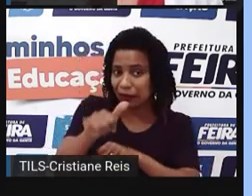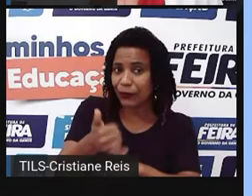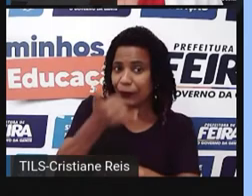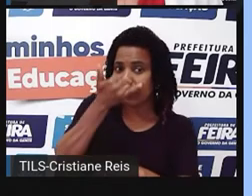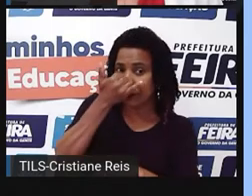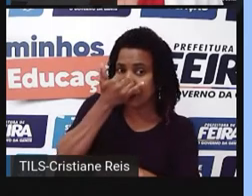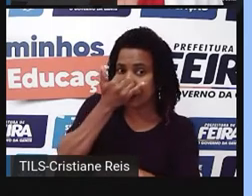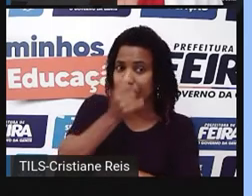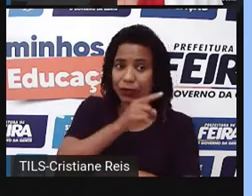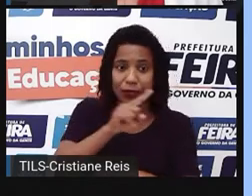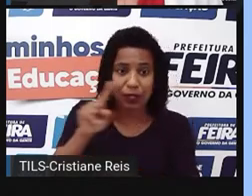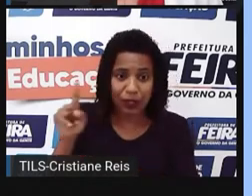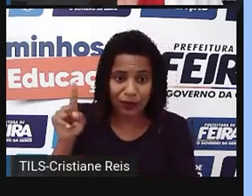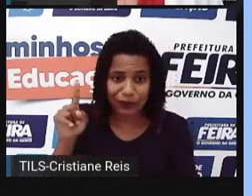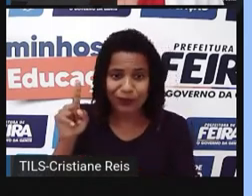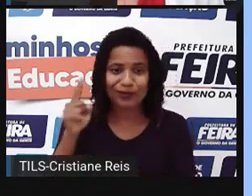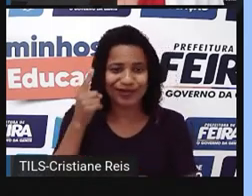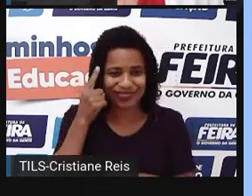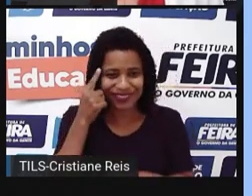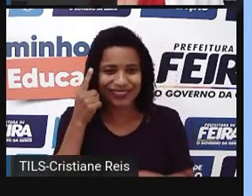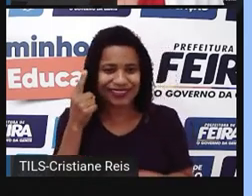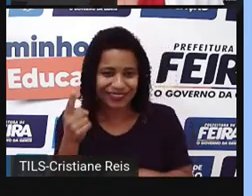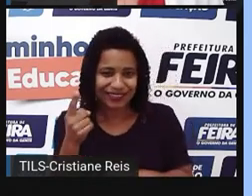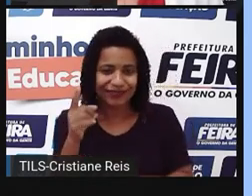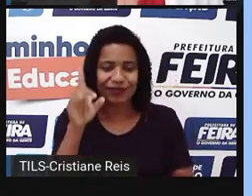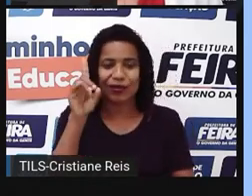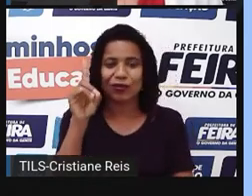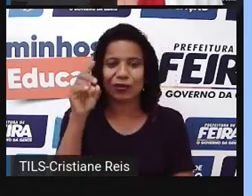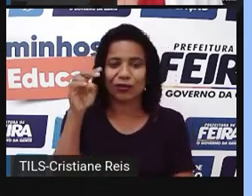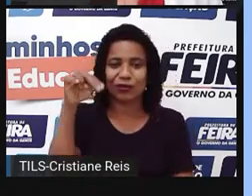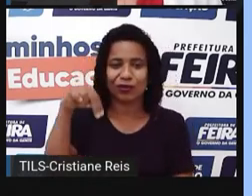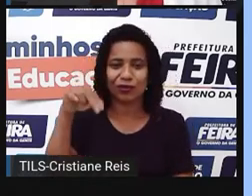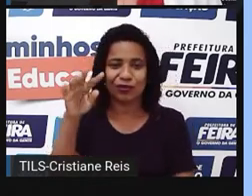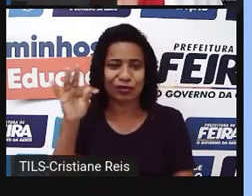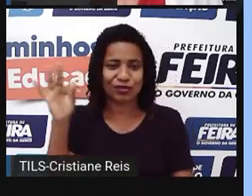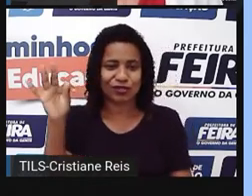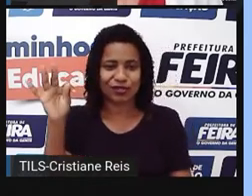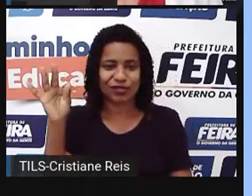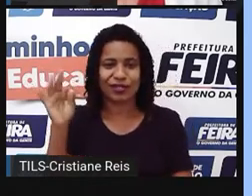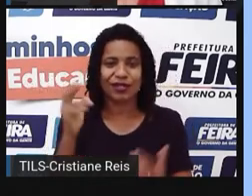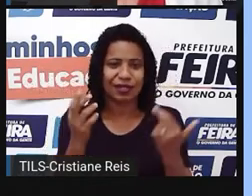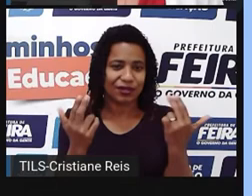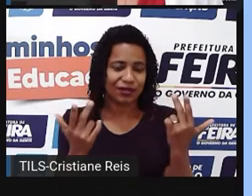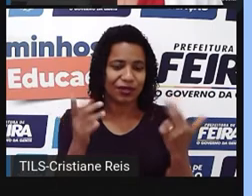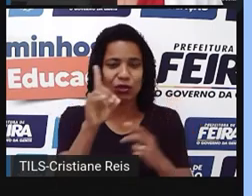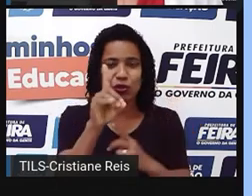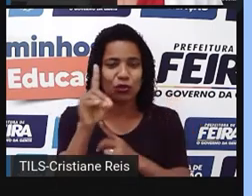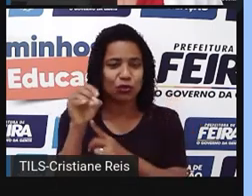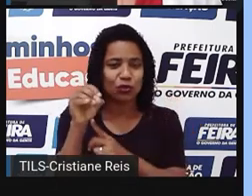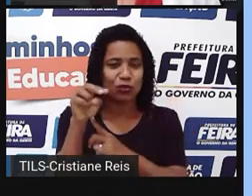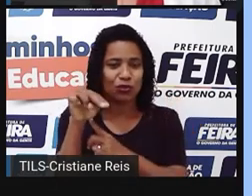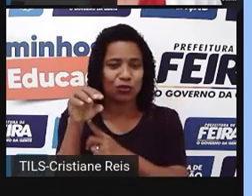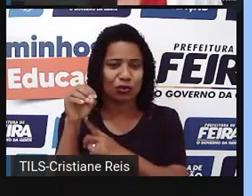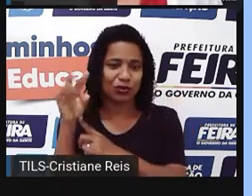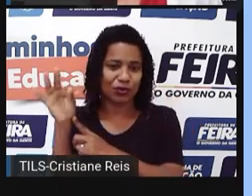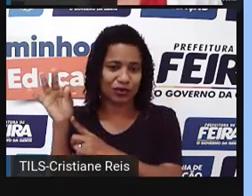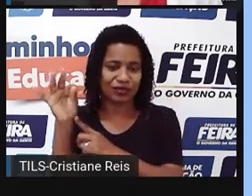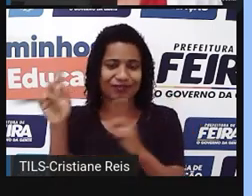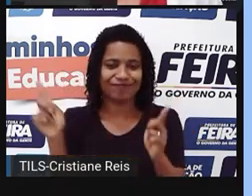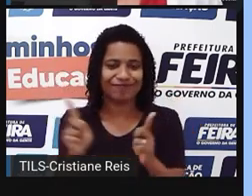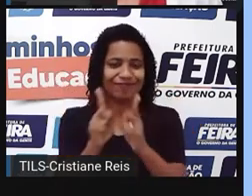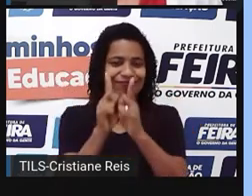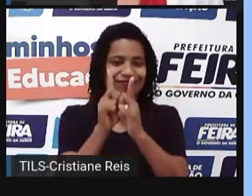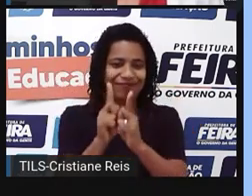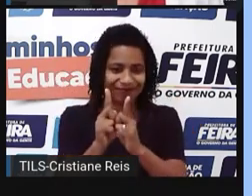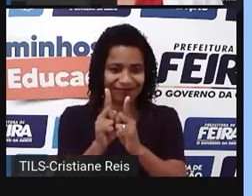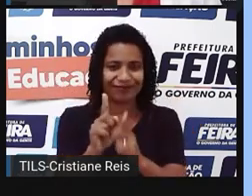a expressão don't. Essa expressão don't é a mesma coisa que do not. A diferença é que nós